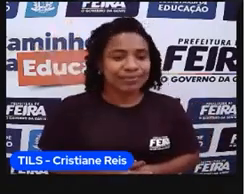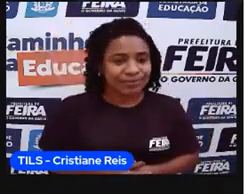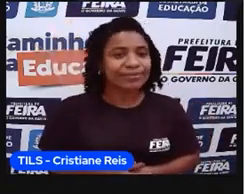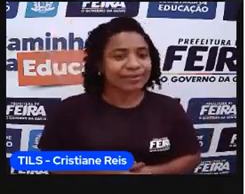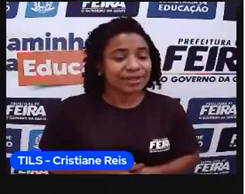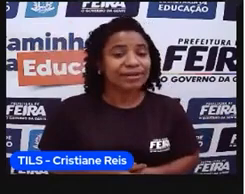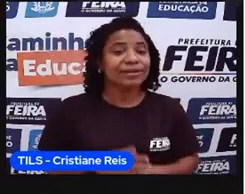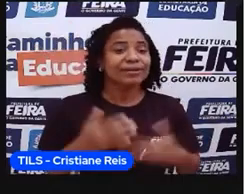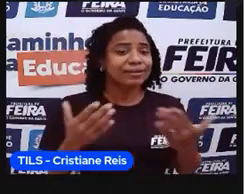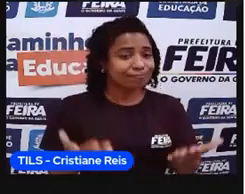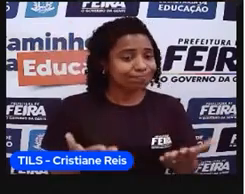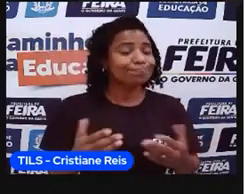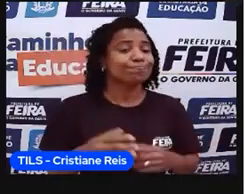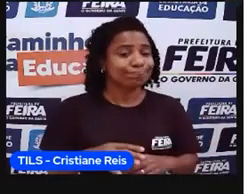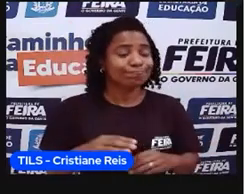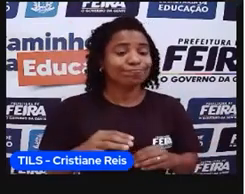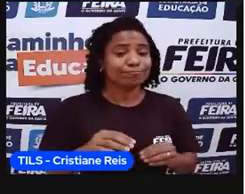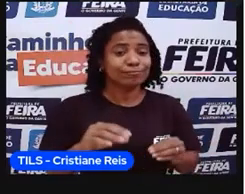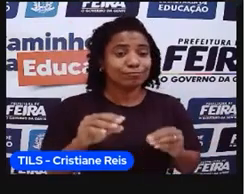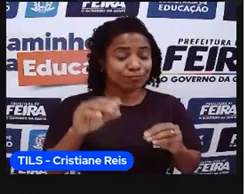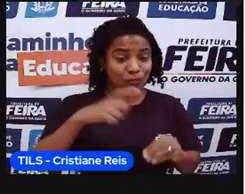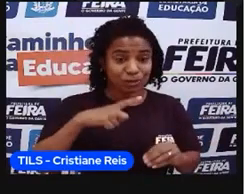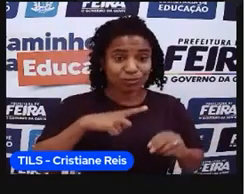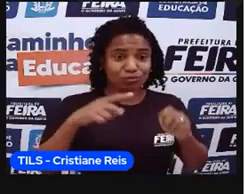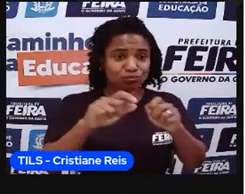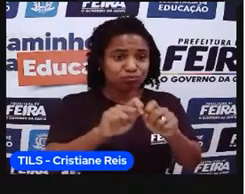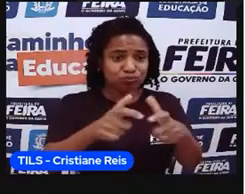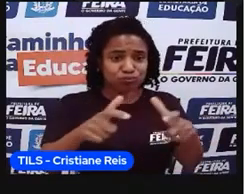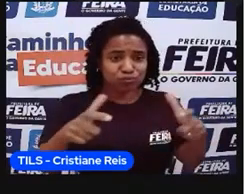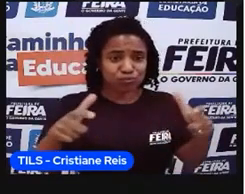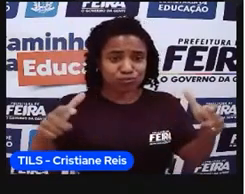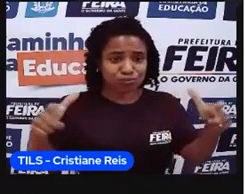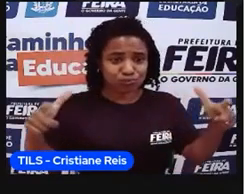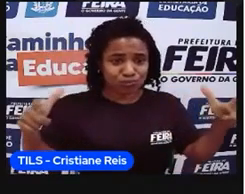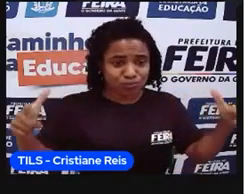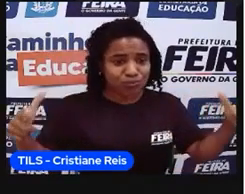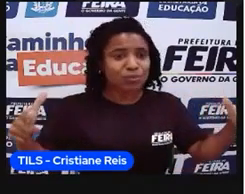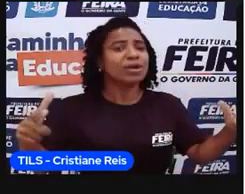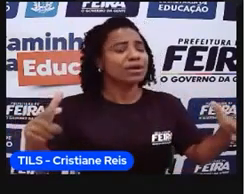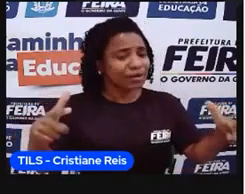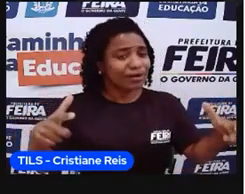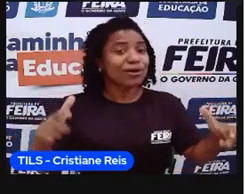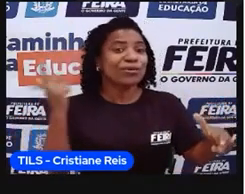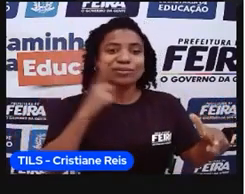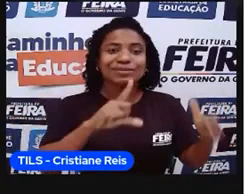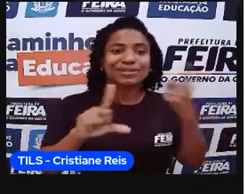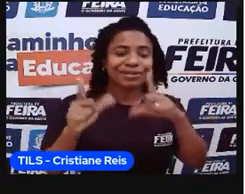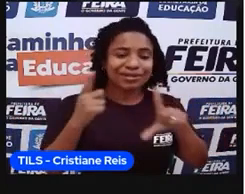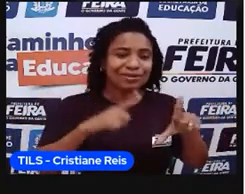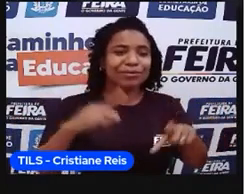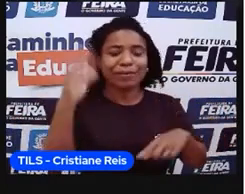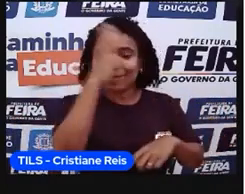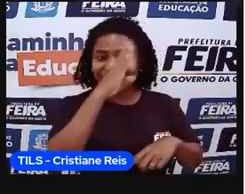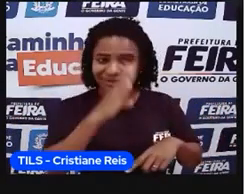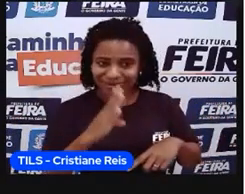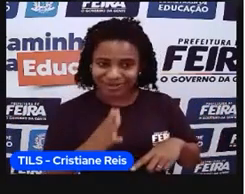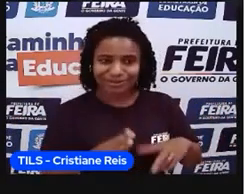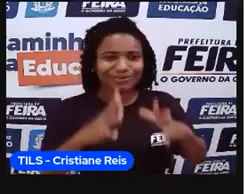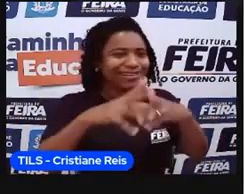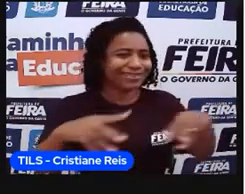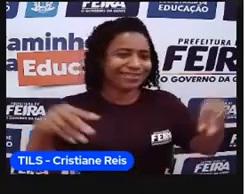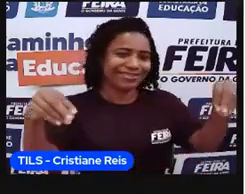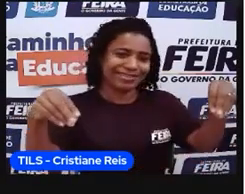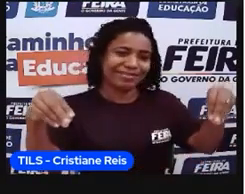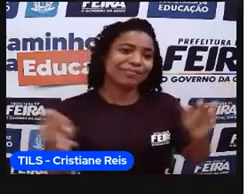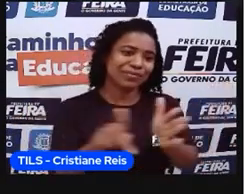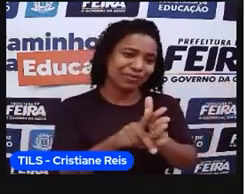quase que decisiva para que a gente tivesse o domínio total, né? Do restante das terras... Do que hoje são as terras